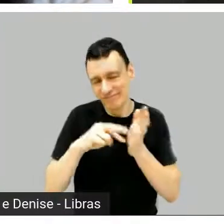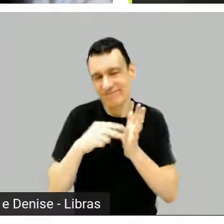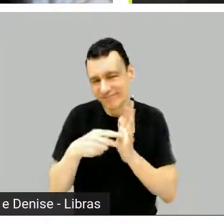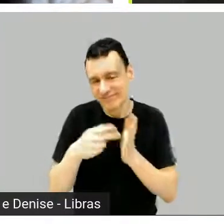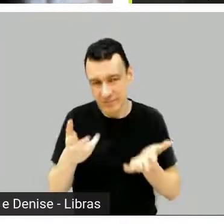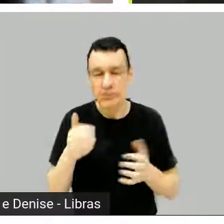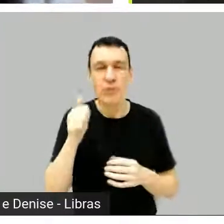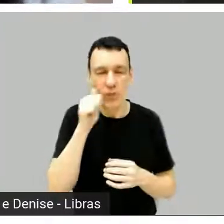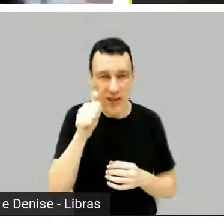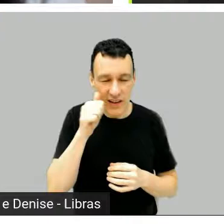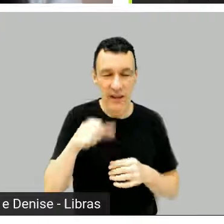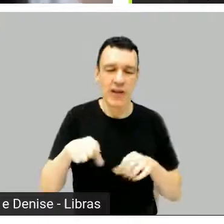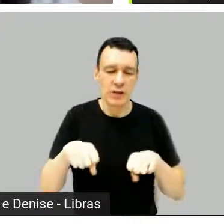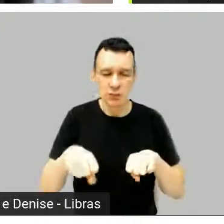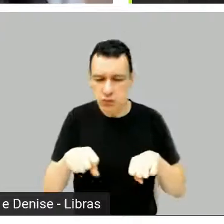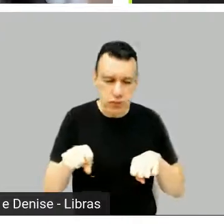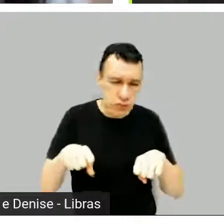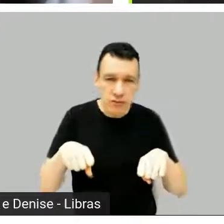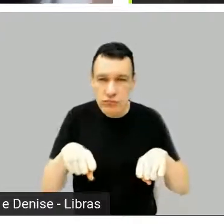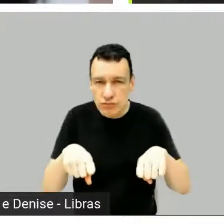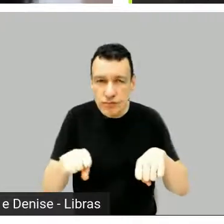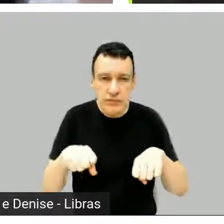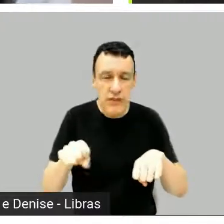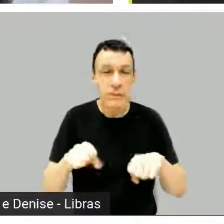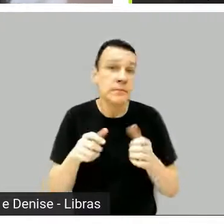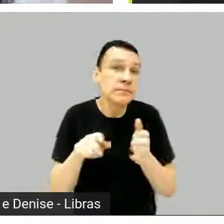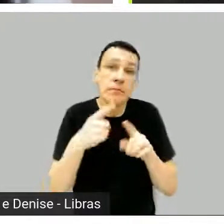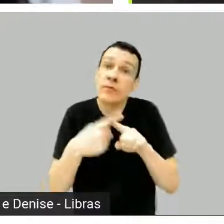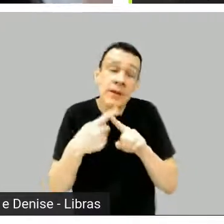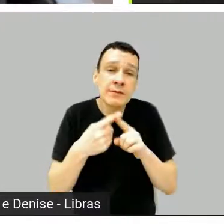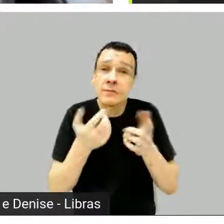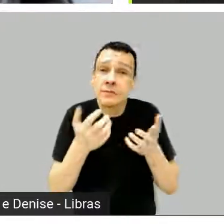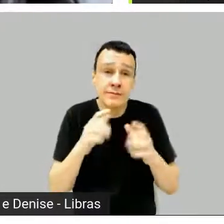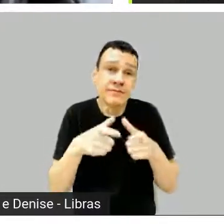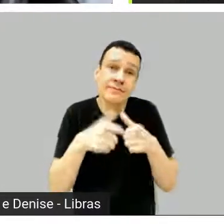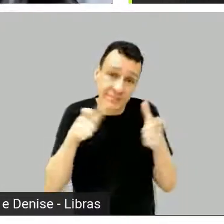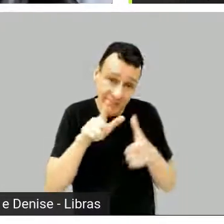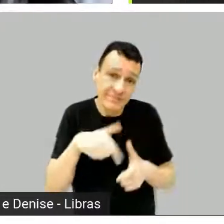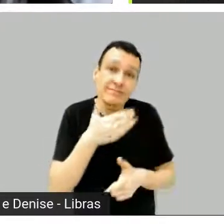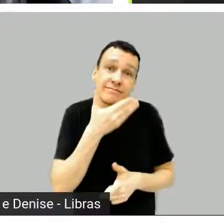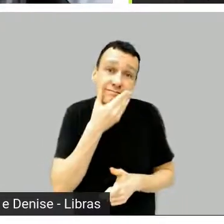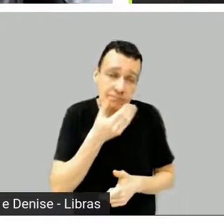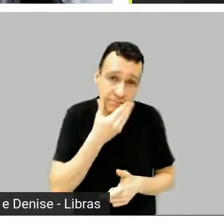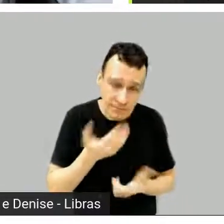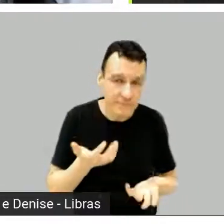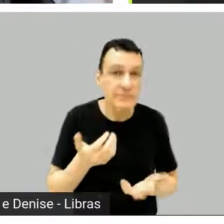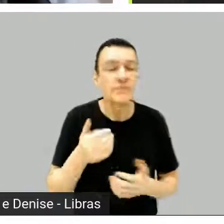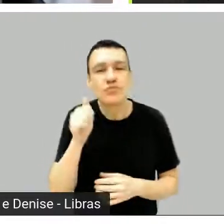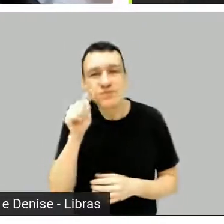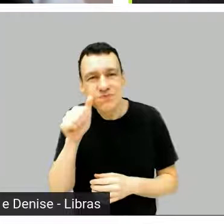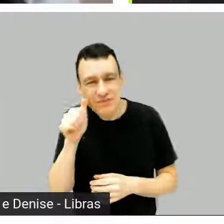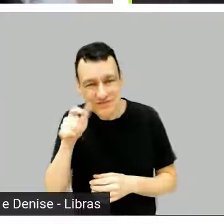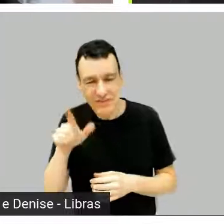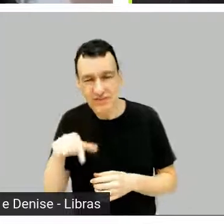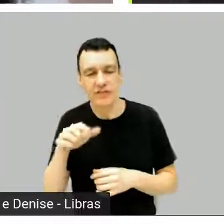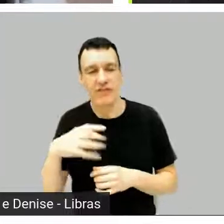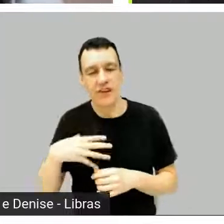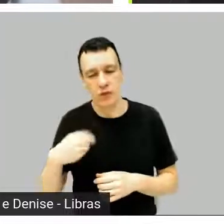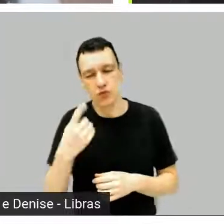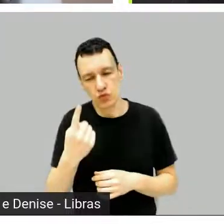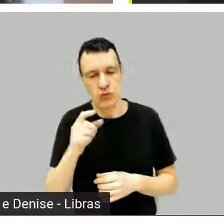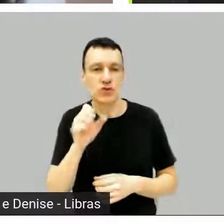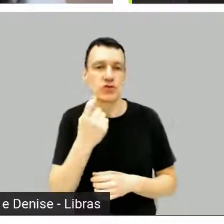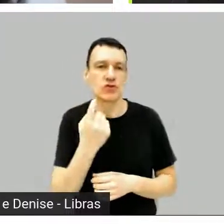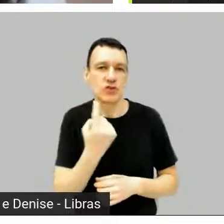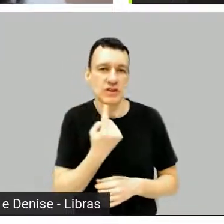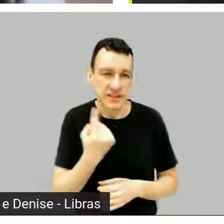nesse mundo super masculino dos motoboys, com um filho sozinha lutando ali pra sobreviver e